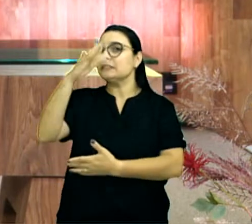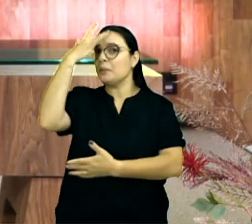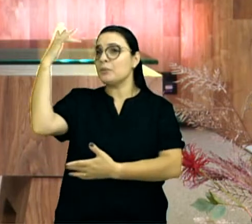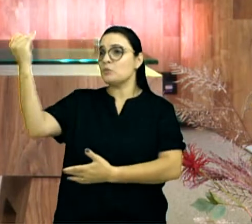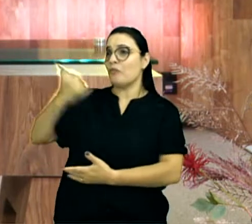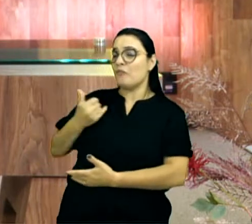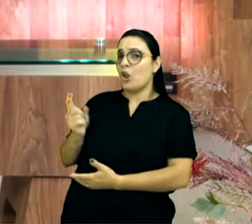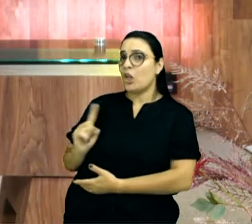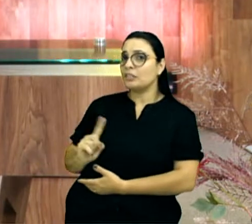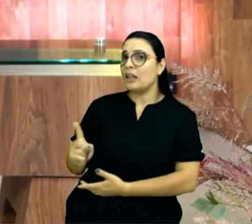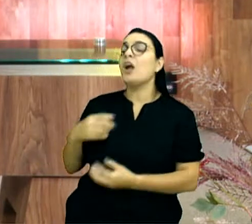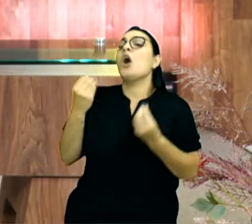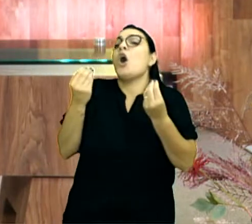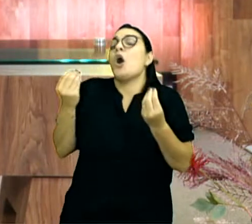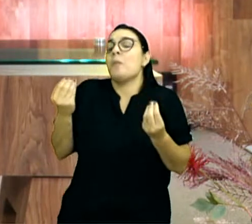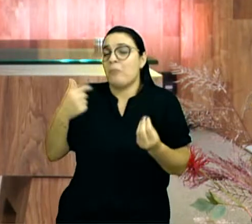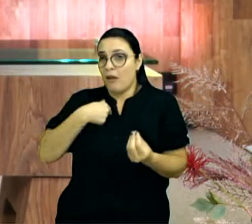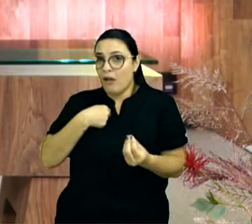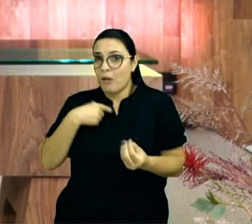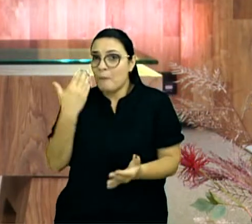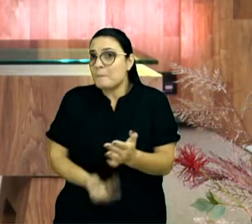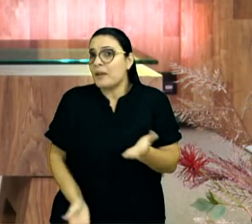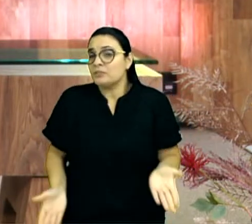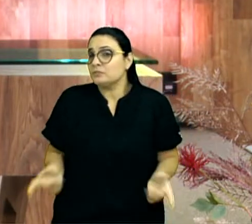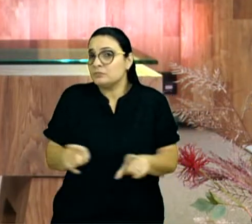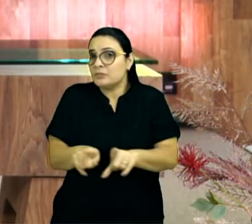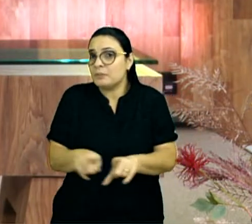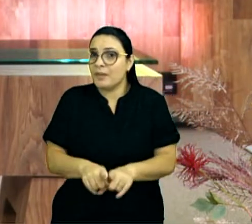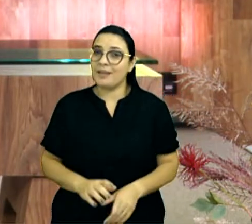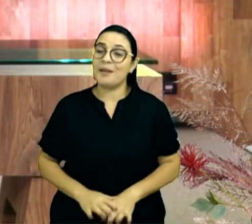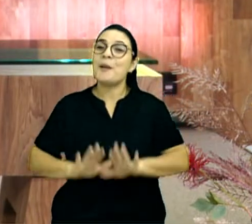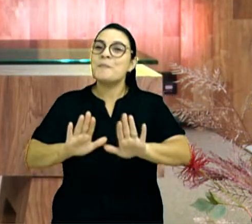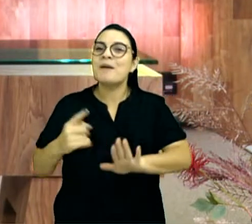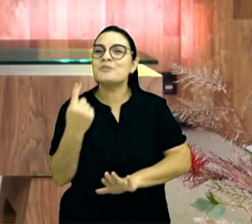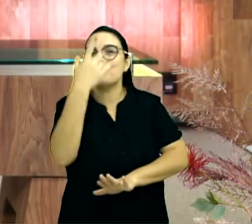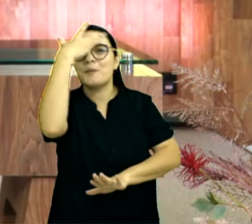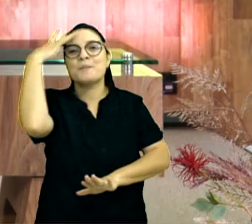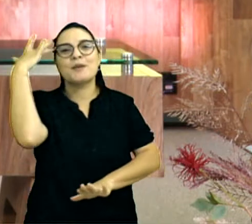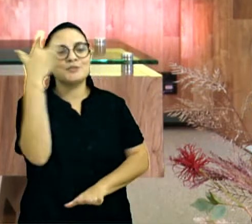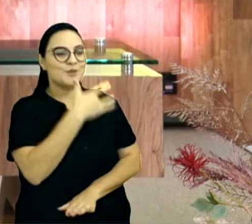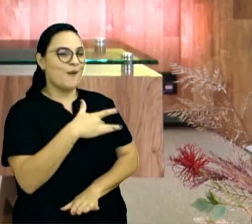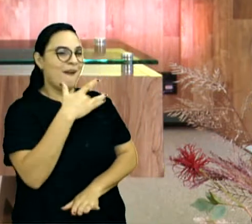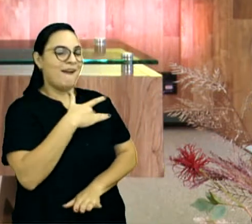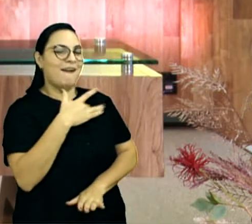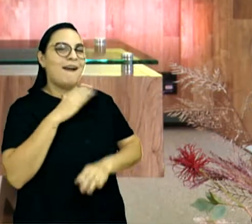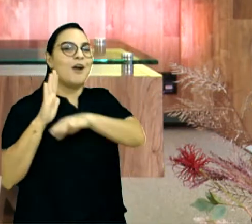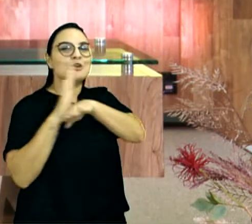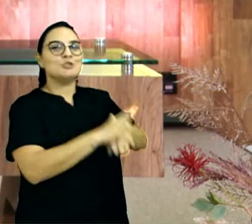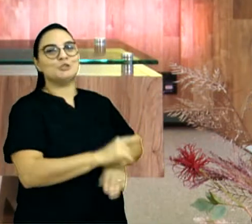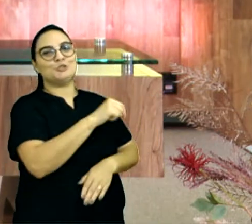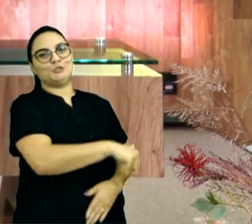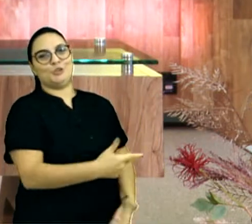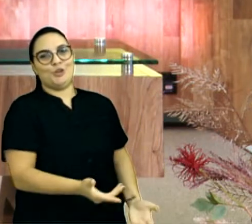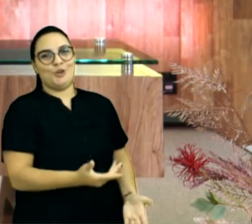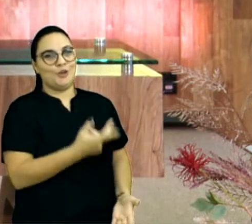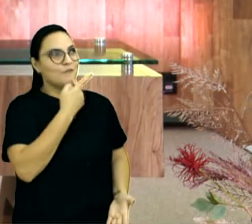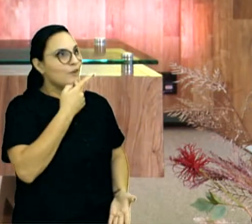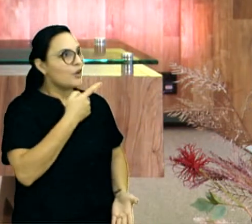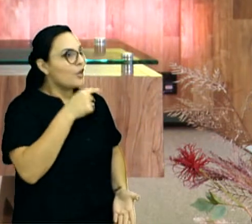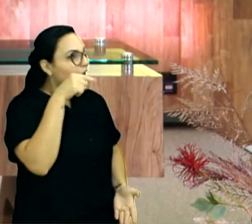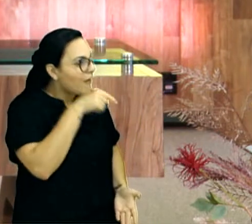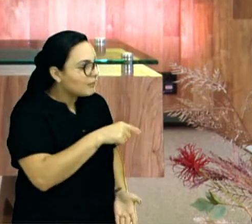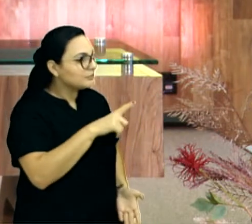alguém teve misericórdia na minha vida e falou, Luiz, existe alguém que pode mudar a história? Yes!